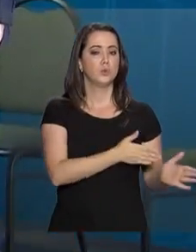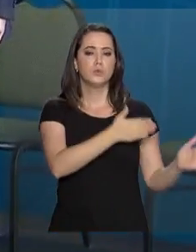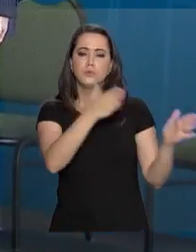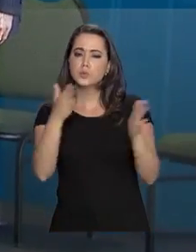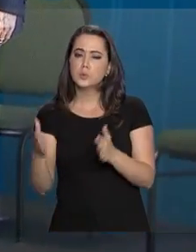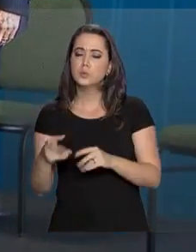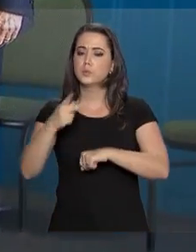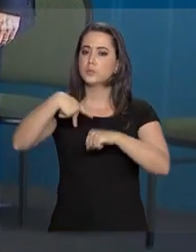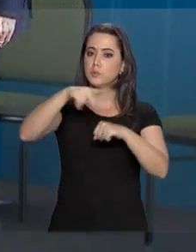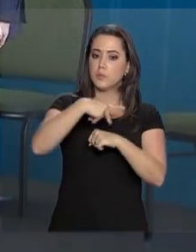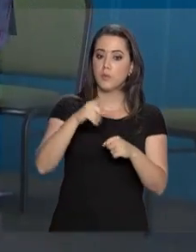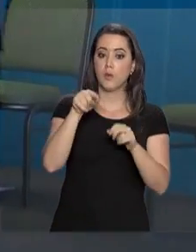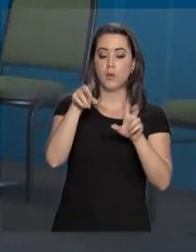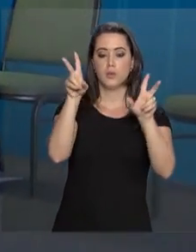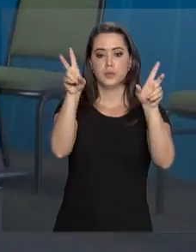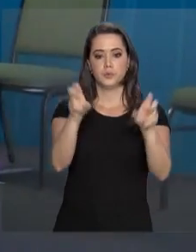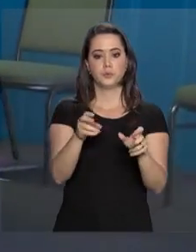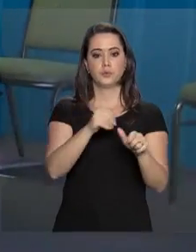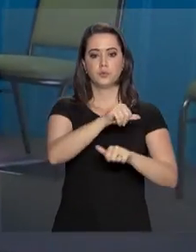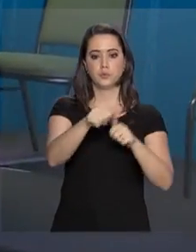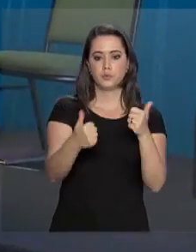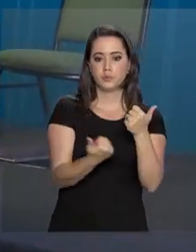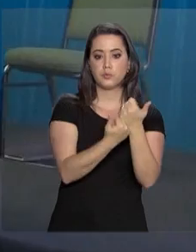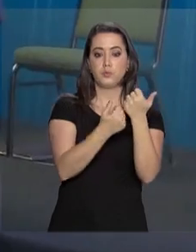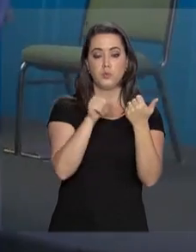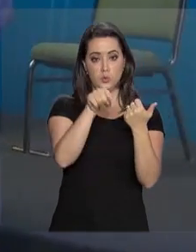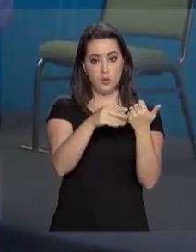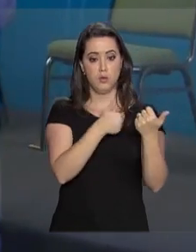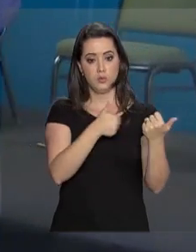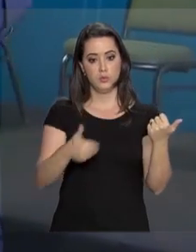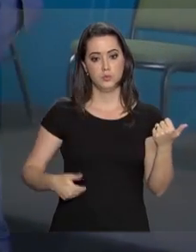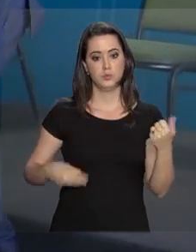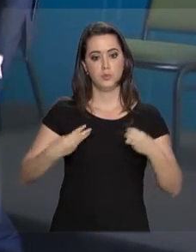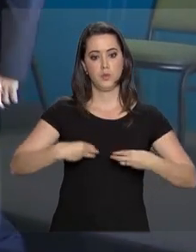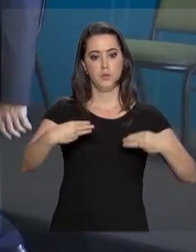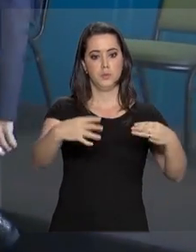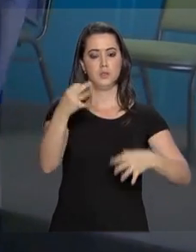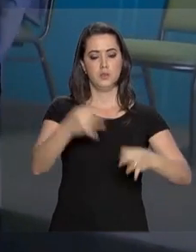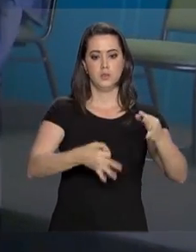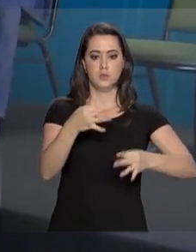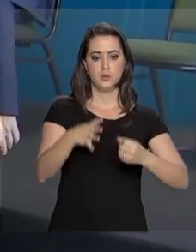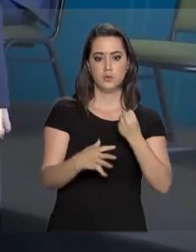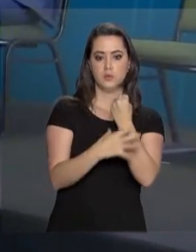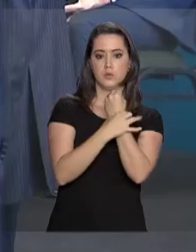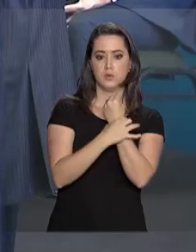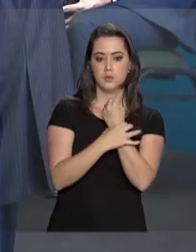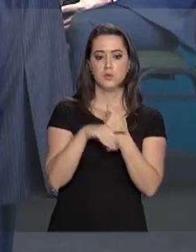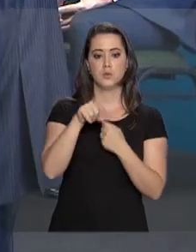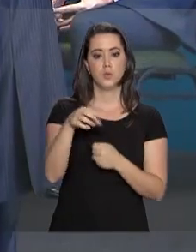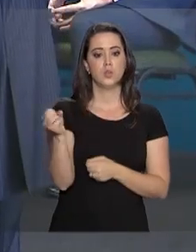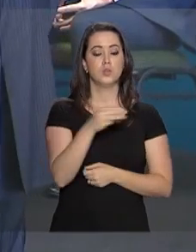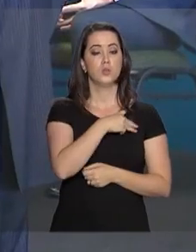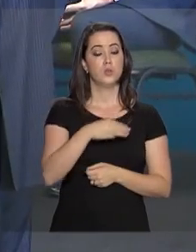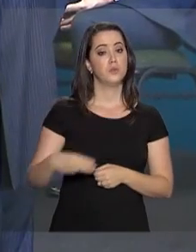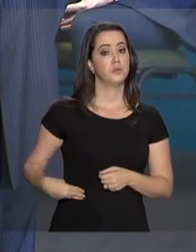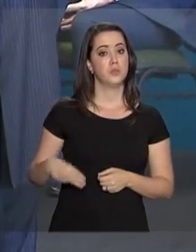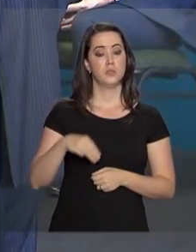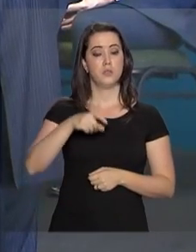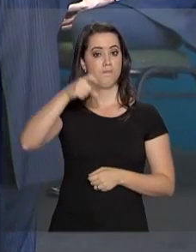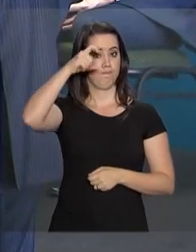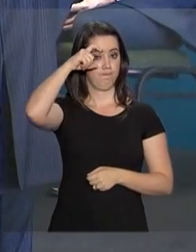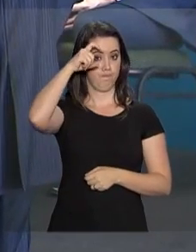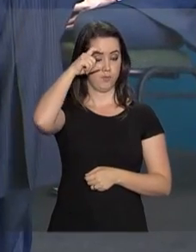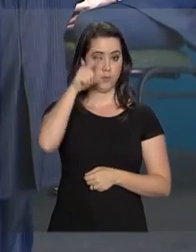país. Esta foi a tônica na transmissão de cargo do Ministério da Justiça e da Segurança Pública. O novo ministro, Sérgio Moro,